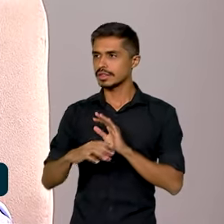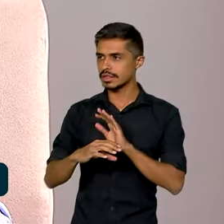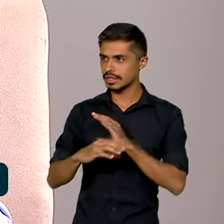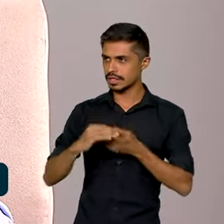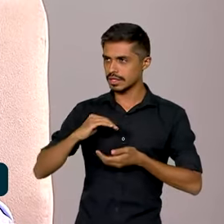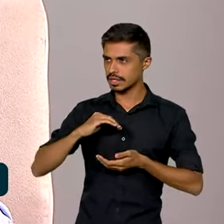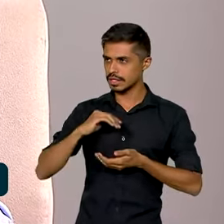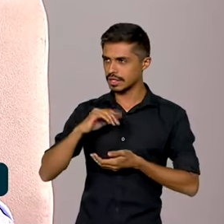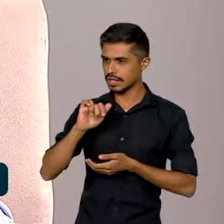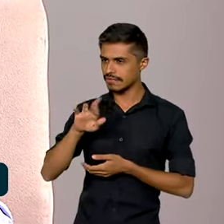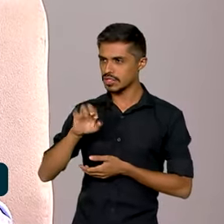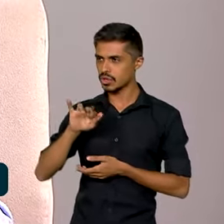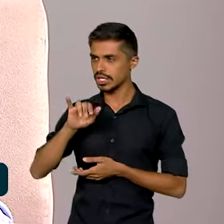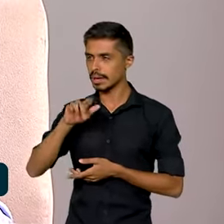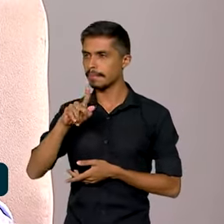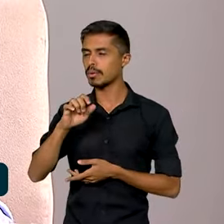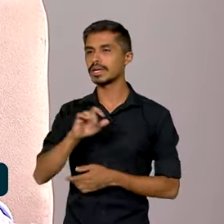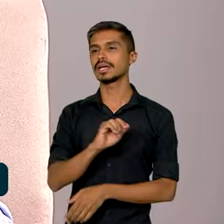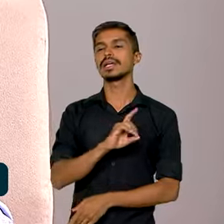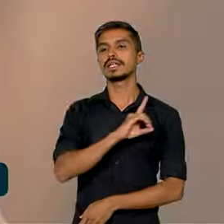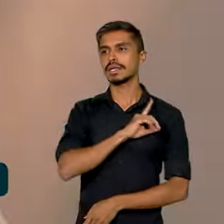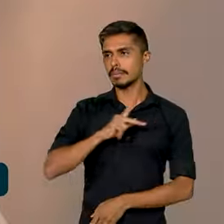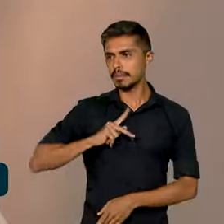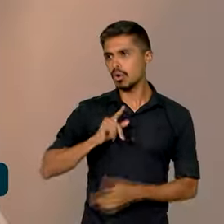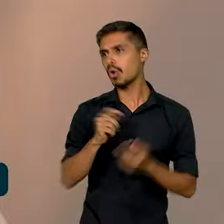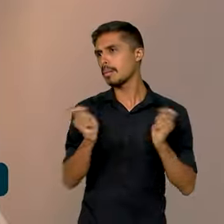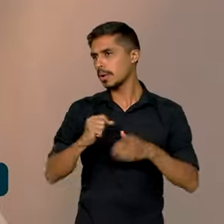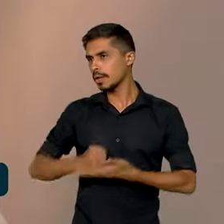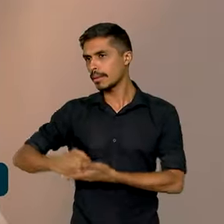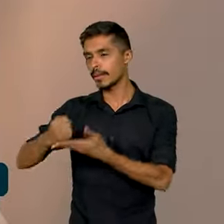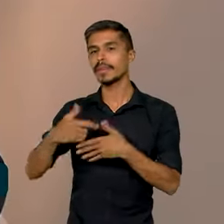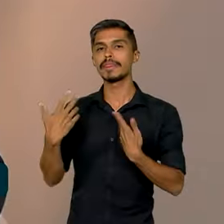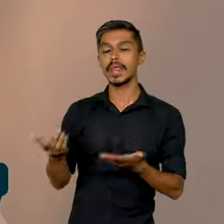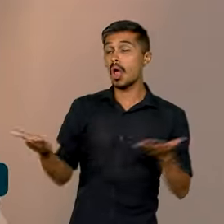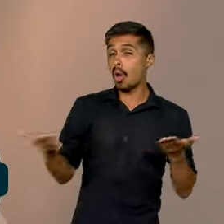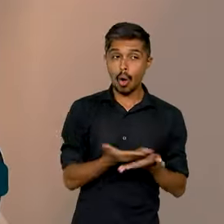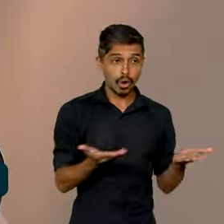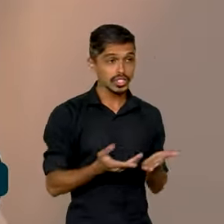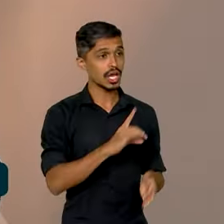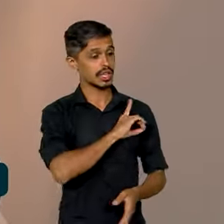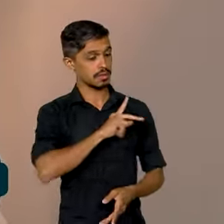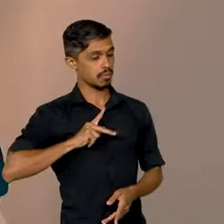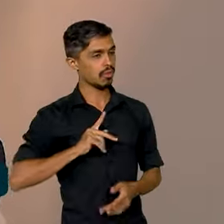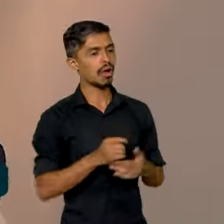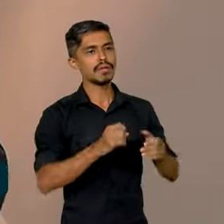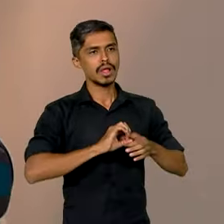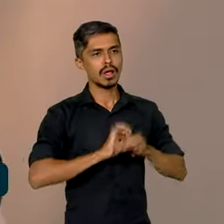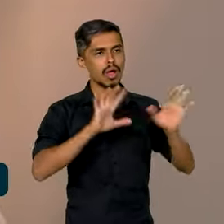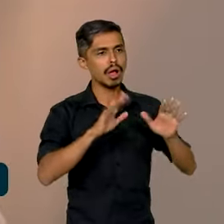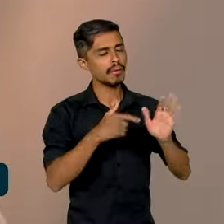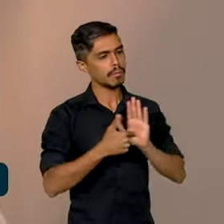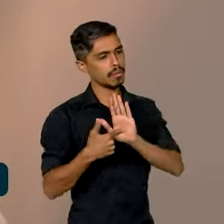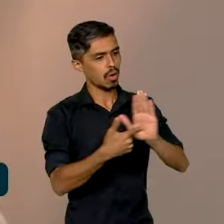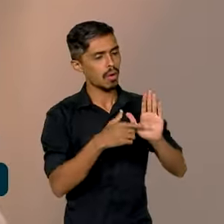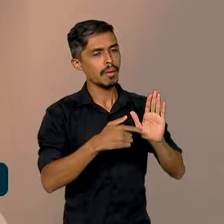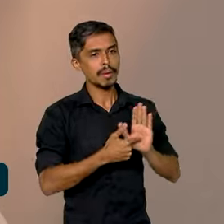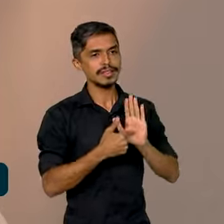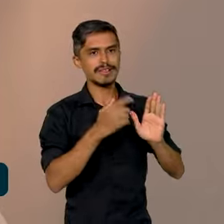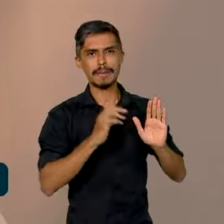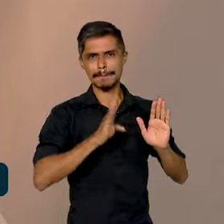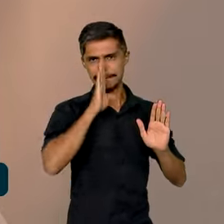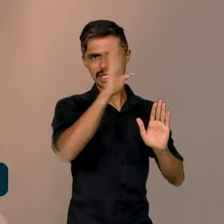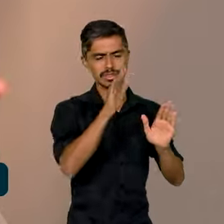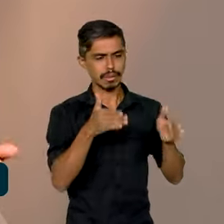Conta um pouquinho para a gente desse apoio, secretário. Hoje, a Defensoria Pública vem se destacando como a principal porta de